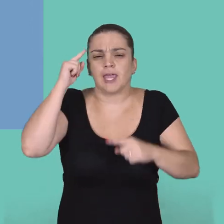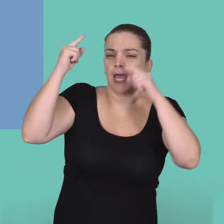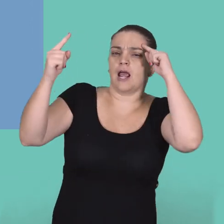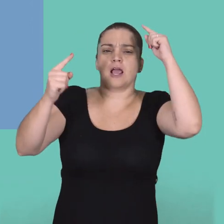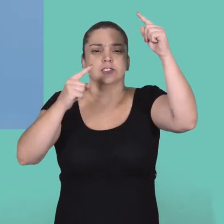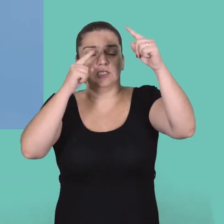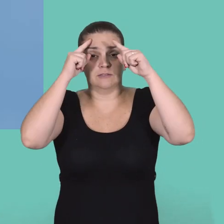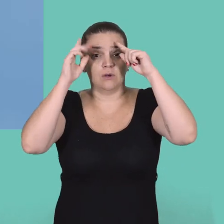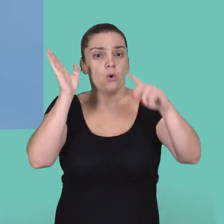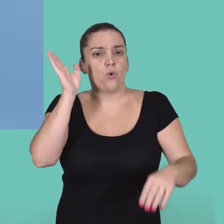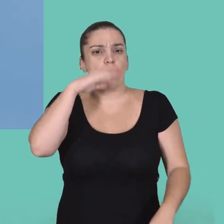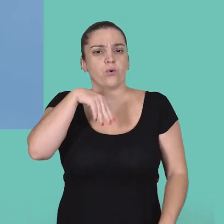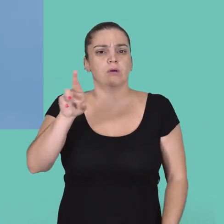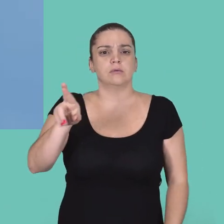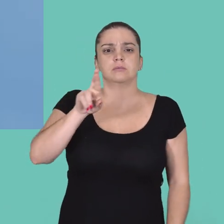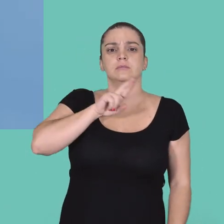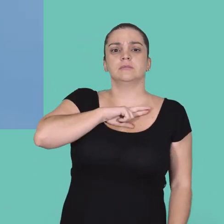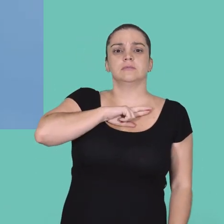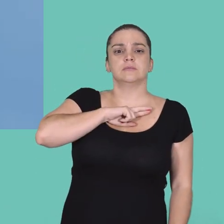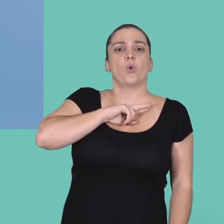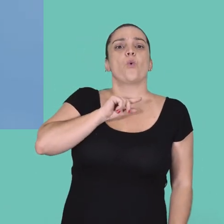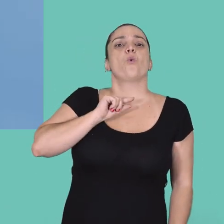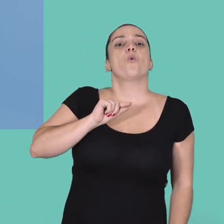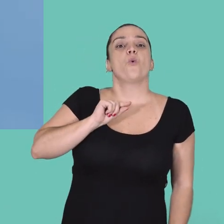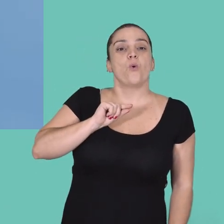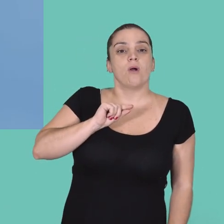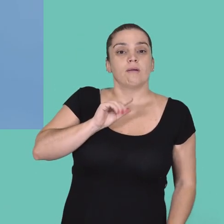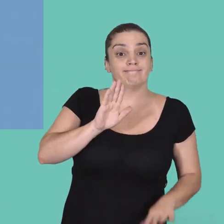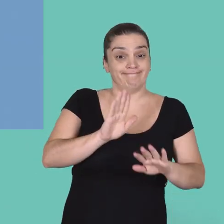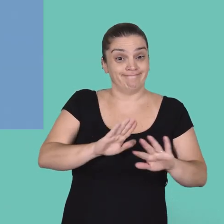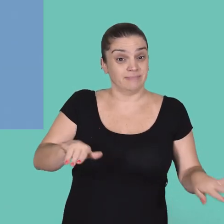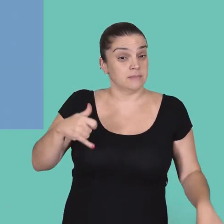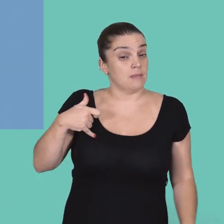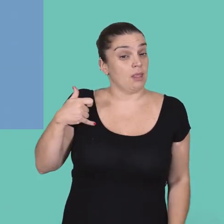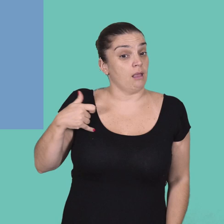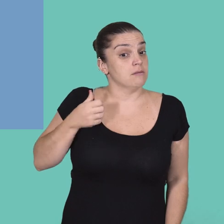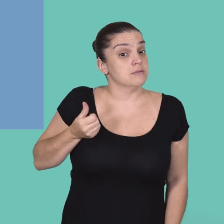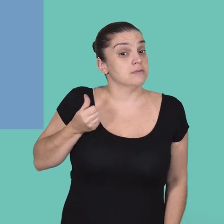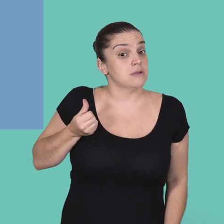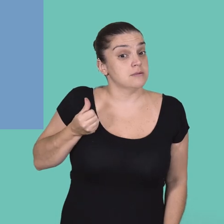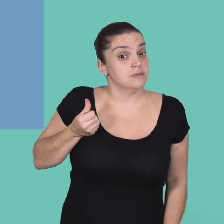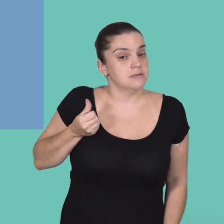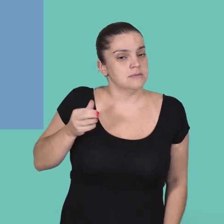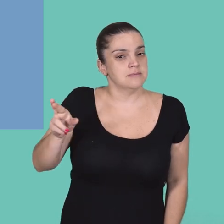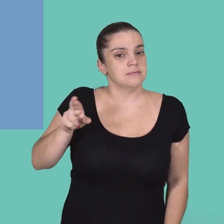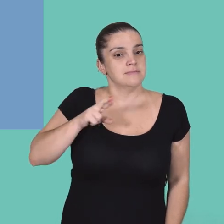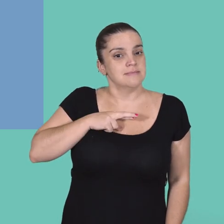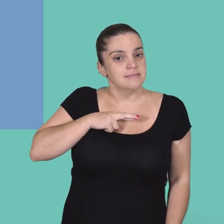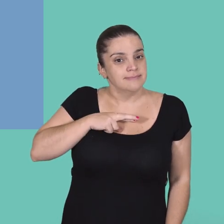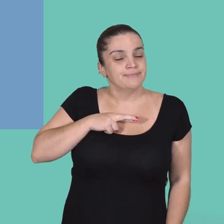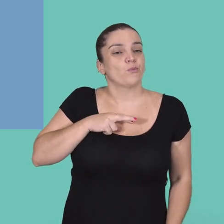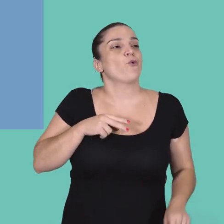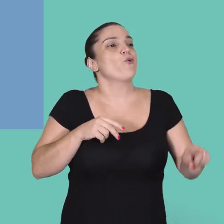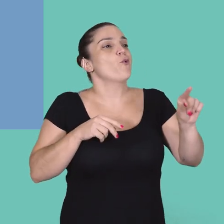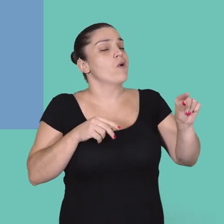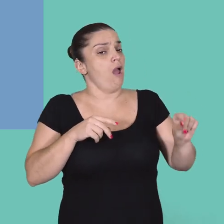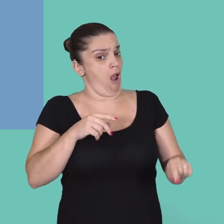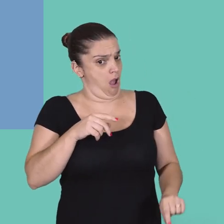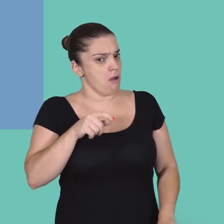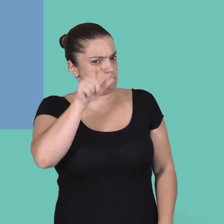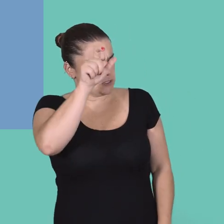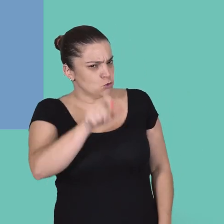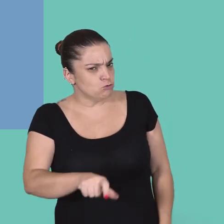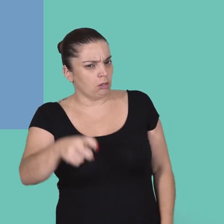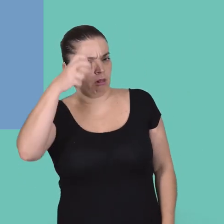criativa, qual era o gênero dessa criança? E o que as crianças, aos seis anos, respondiam? Então, aos seis anos, elas